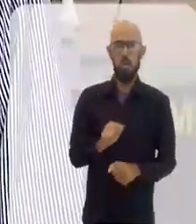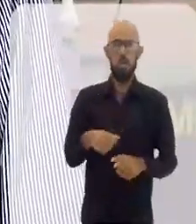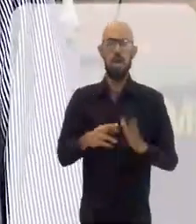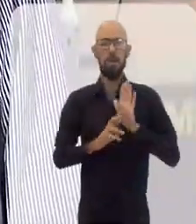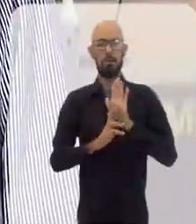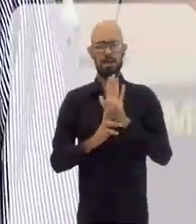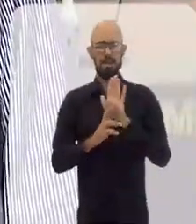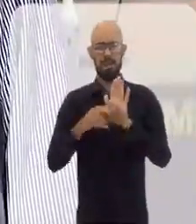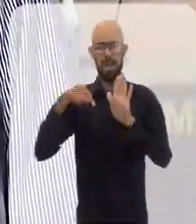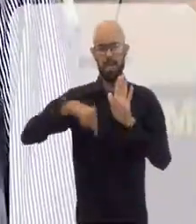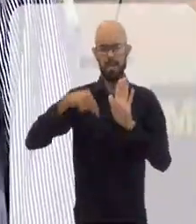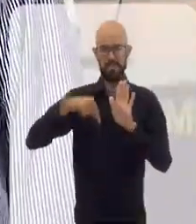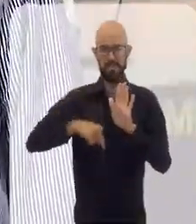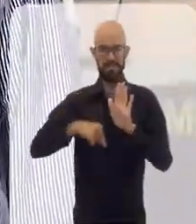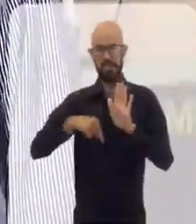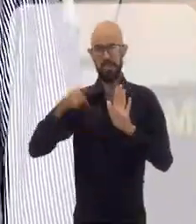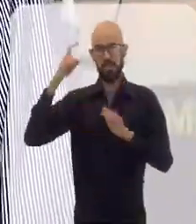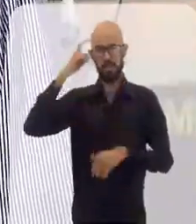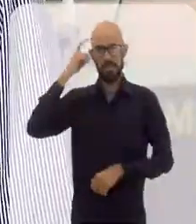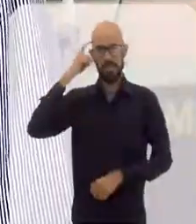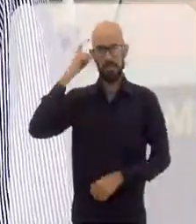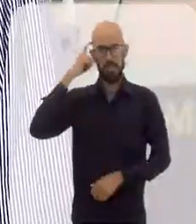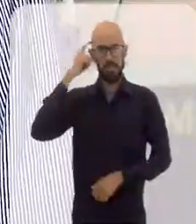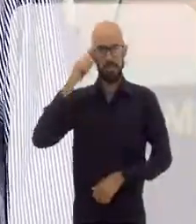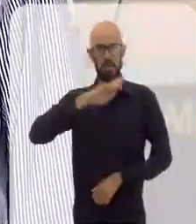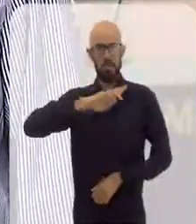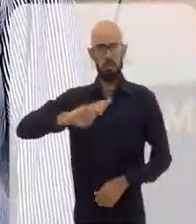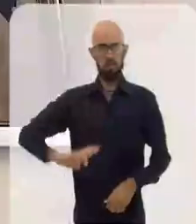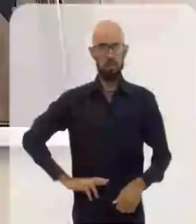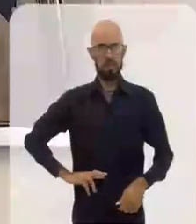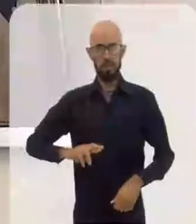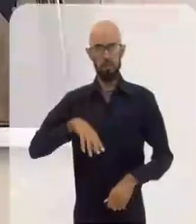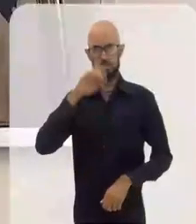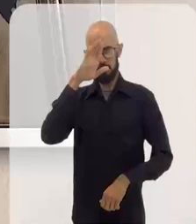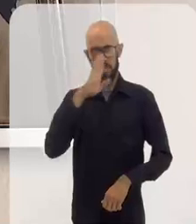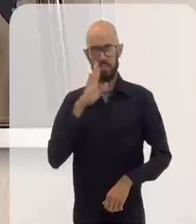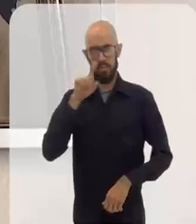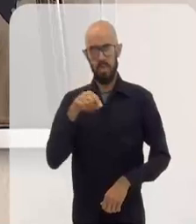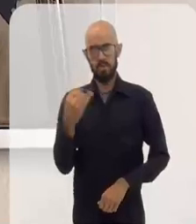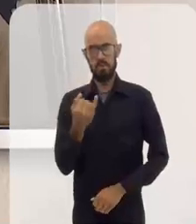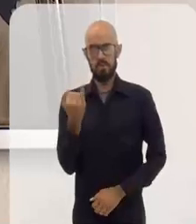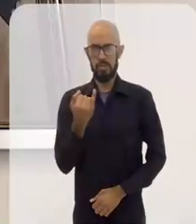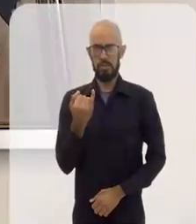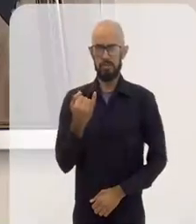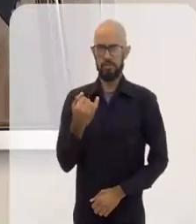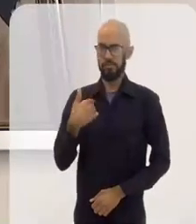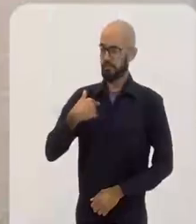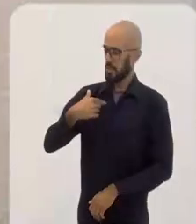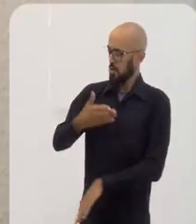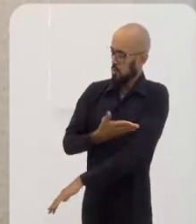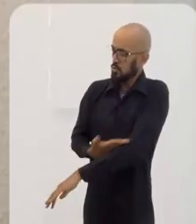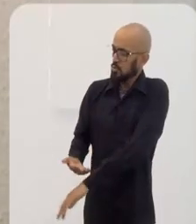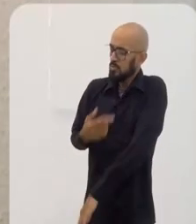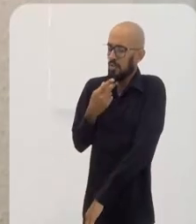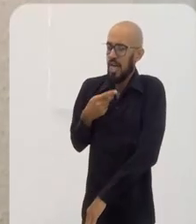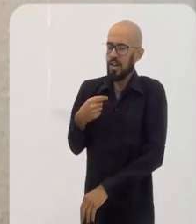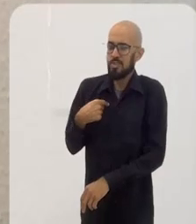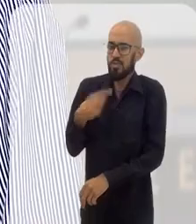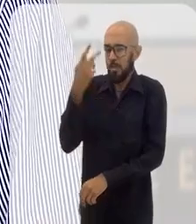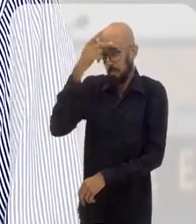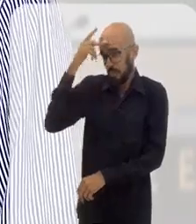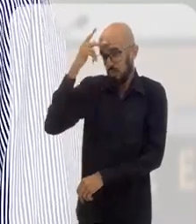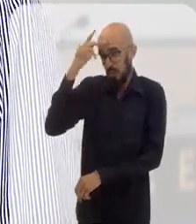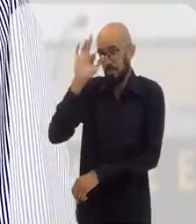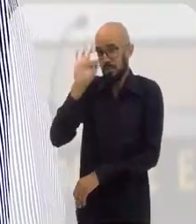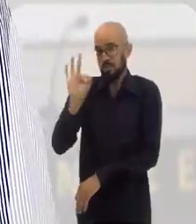fazer parte de uma instituição histórica e tão representativa do pensamento republicano brasileiro, é muito importante.